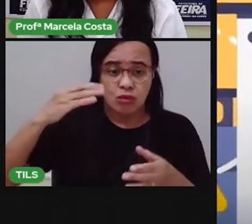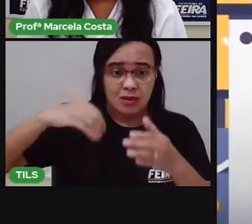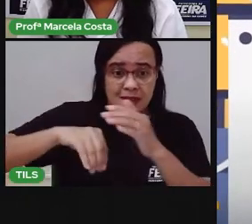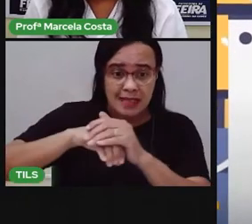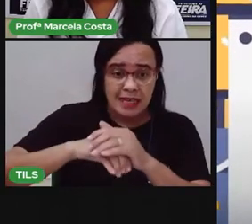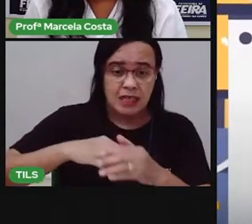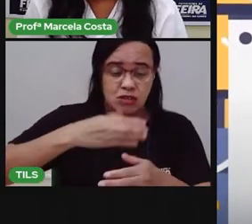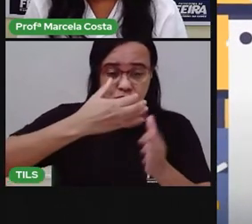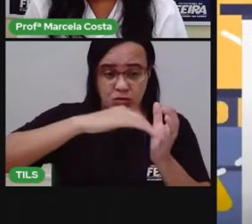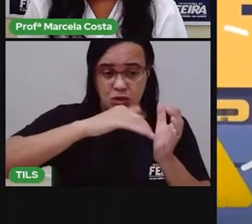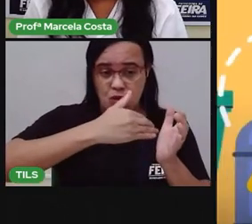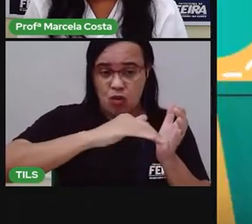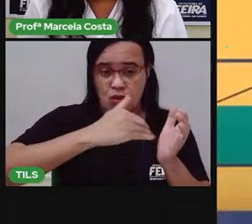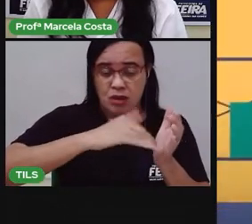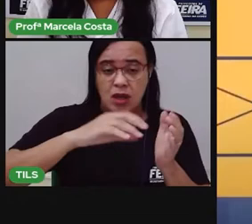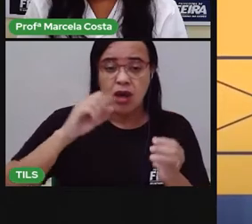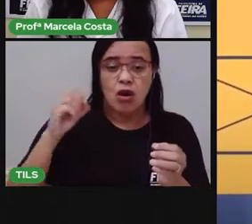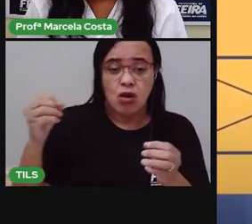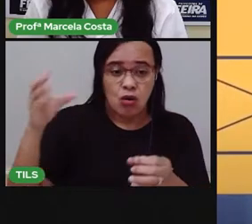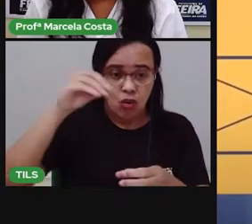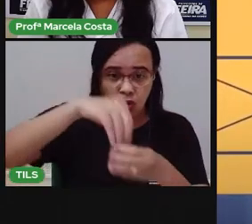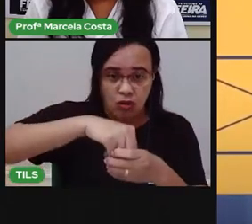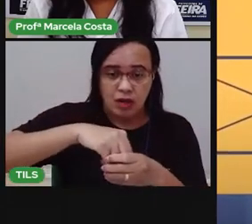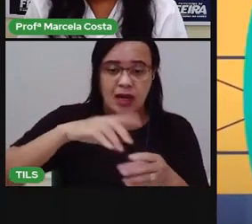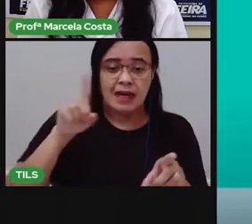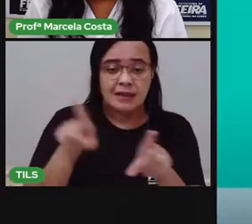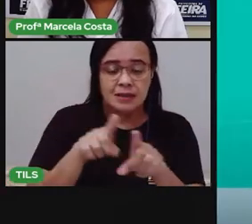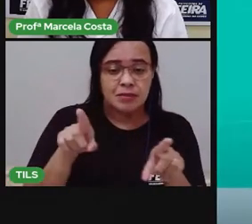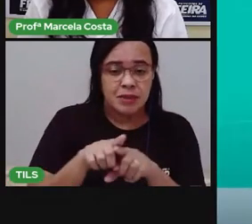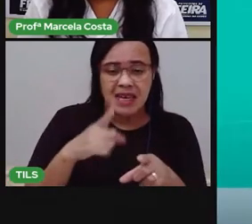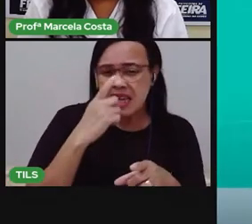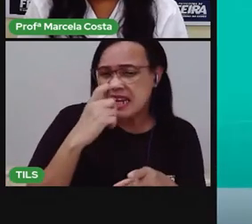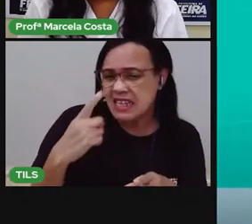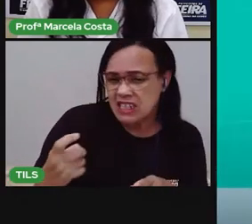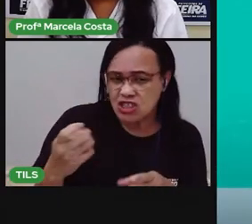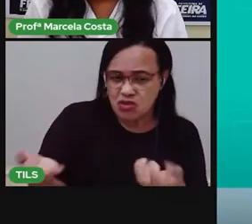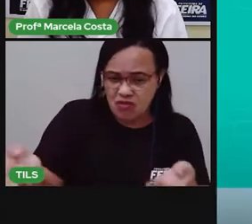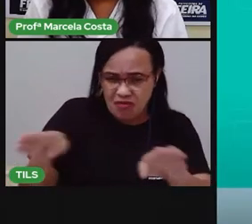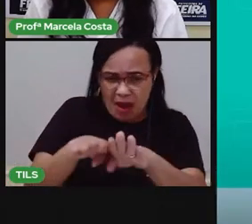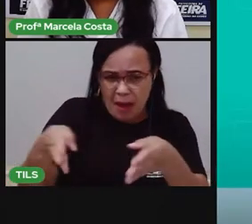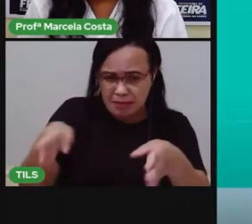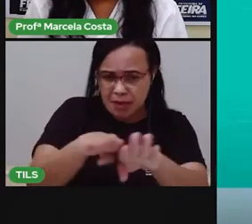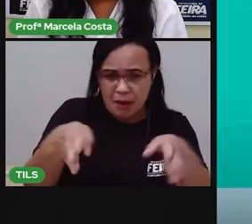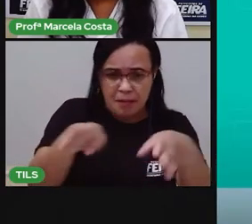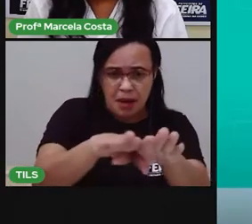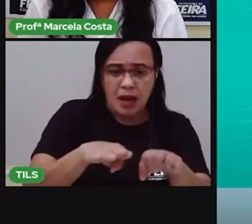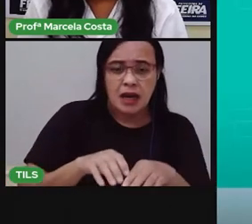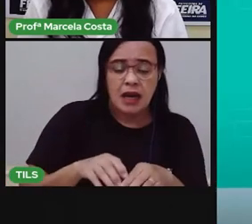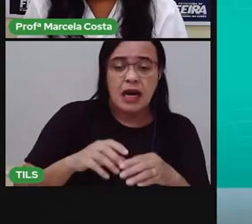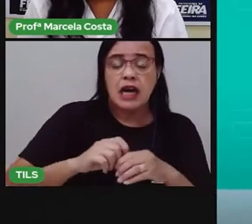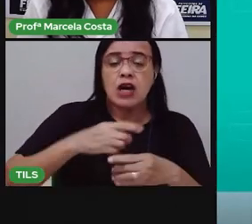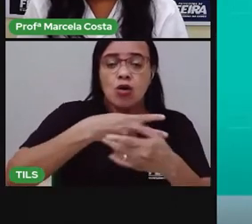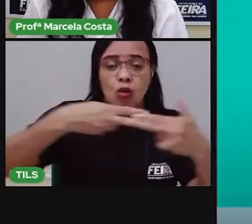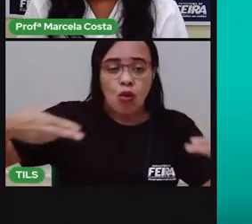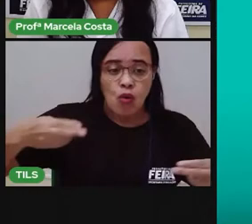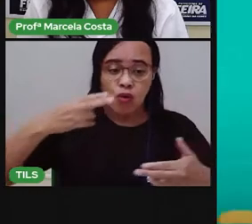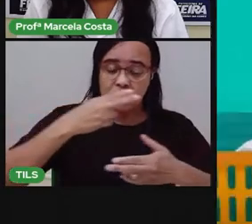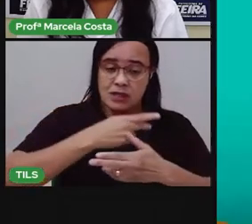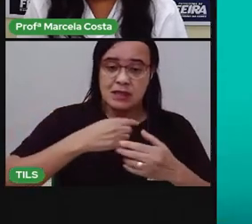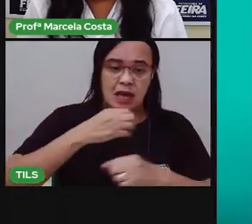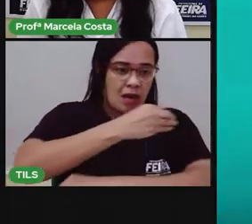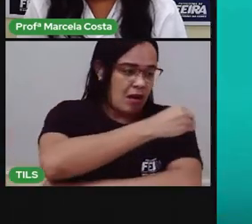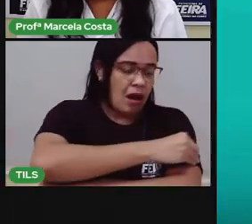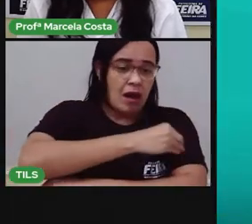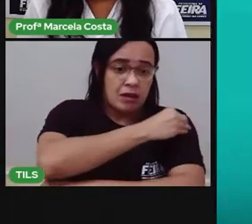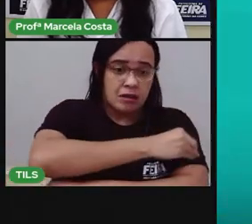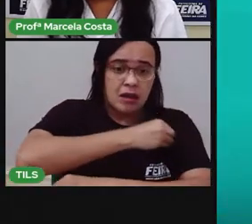facas no escorredor e manter o lixo fechado. Esvaziar baldes e guardar produtos de limpeza fora do alcance é fundamental, como o álcool em gel, que